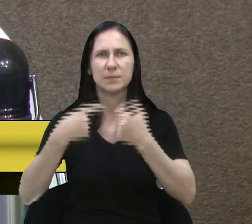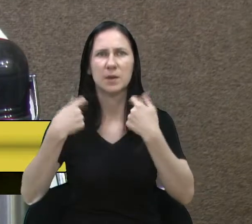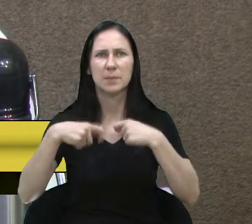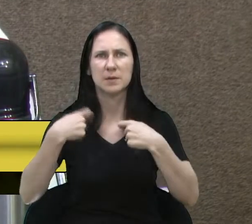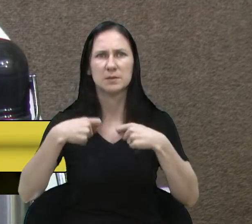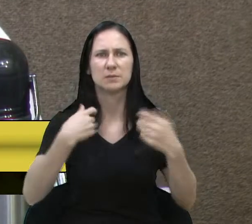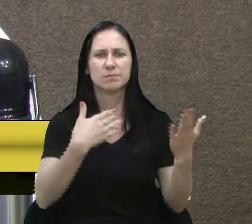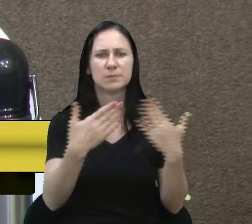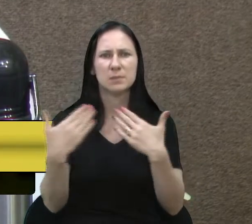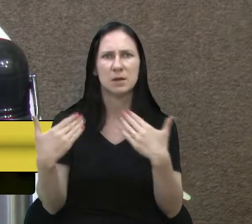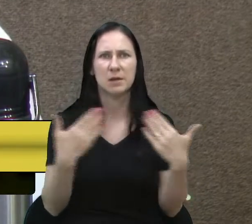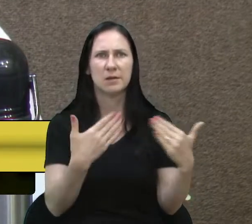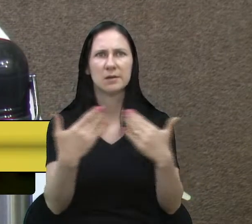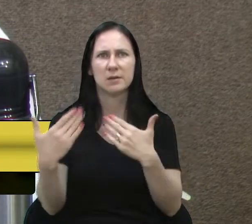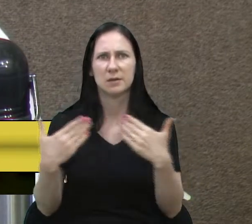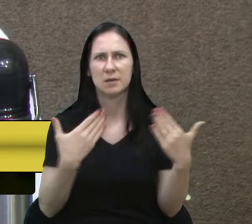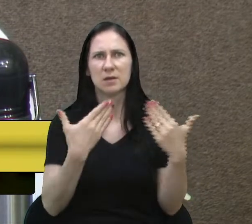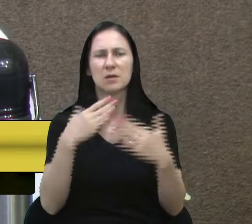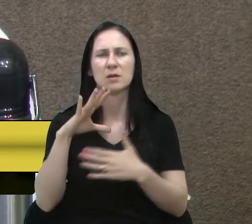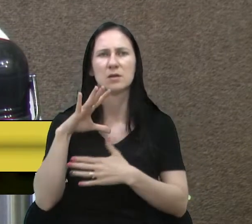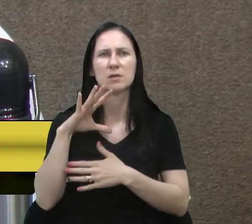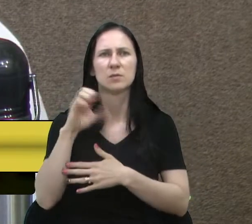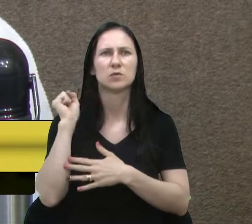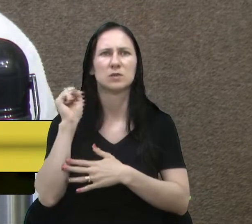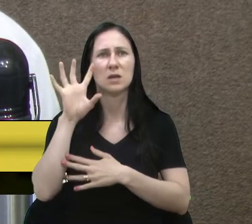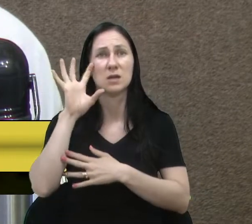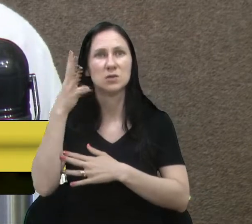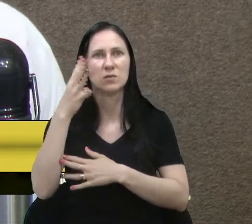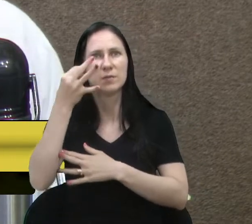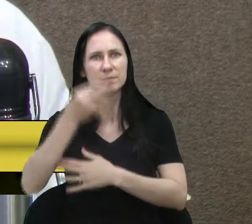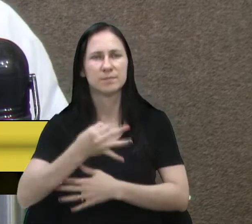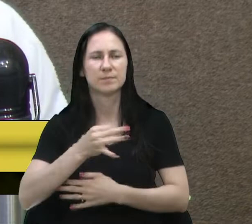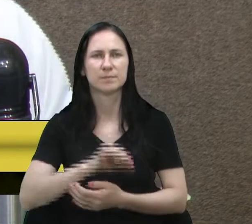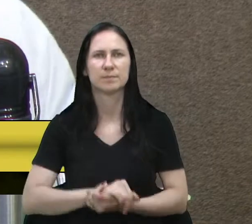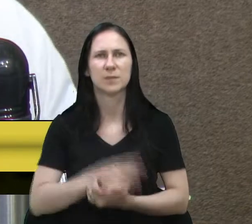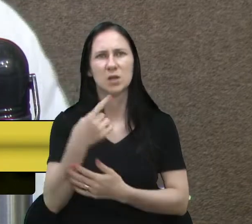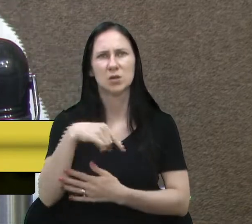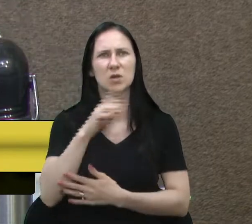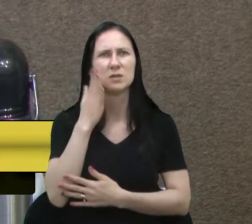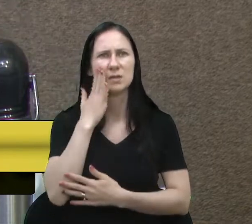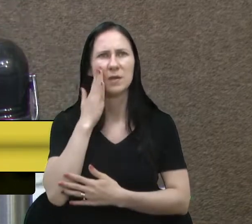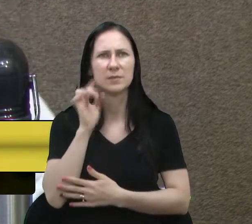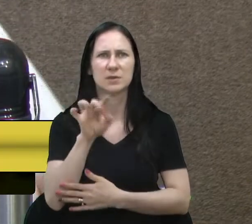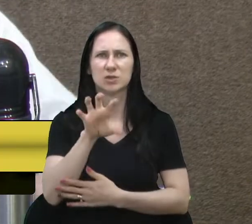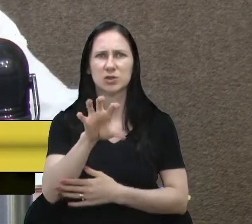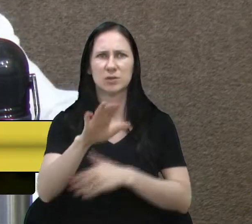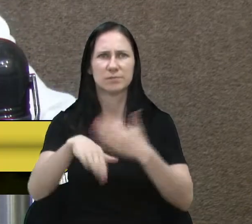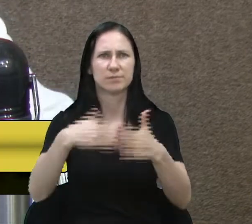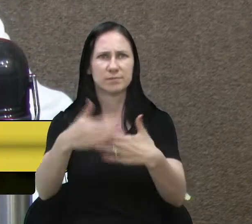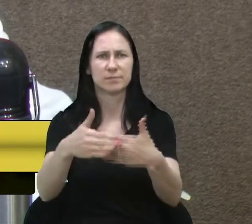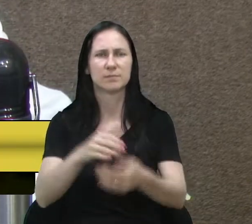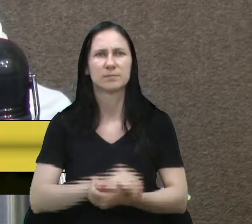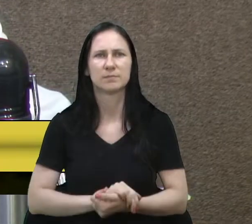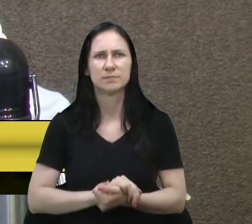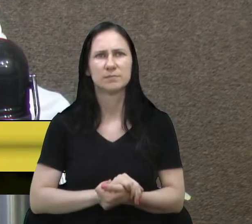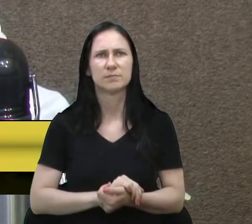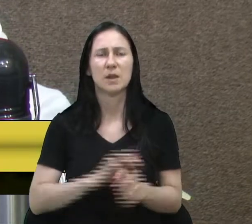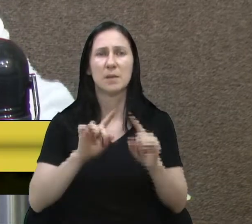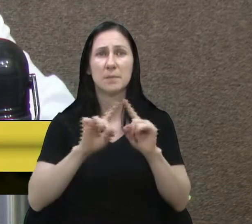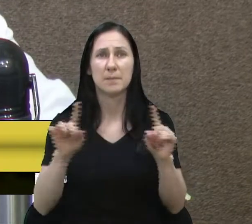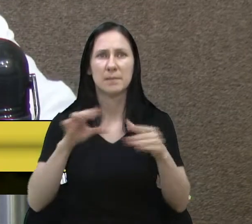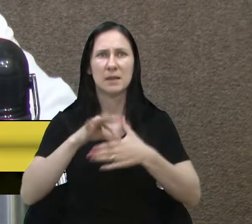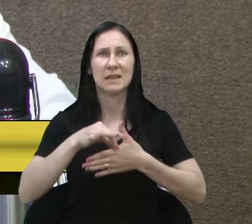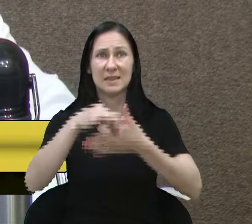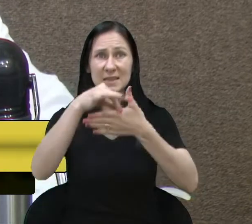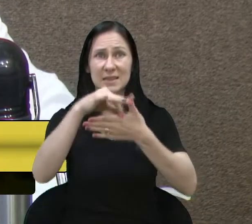debate, têm que buscar soluções. Tudo isso a gente entende e sabe que funciona assim. Agora, quando eu ouço o líder do governo